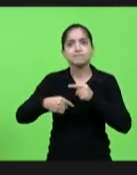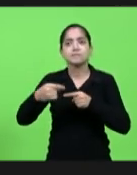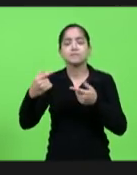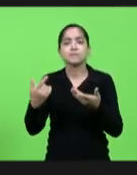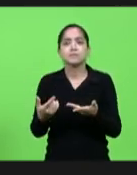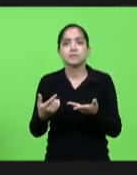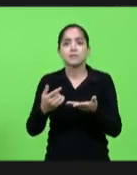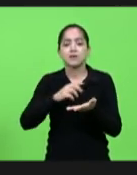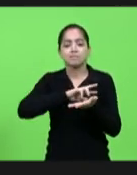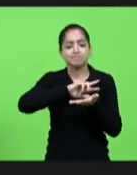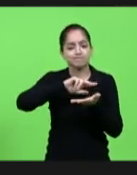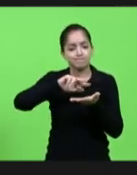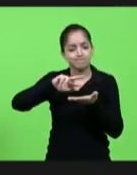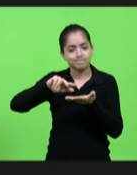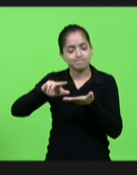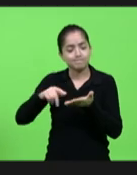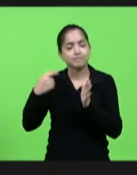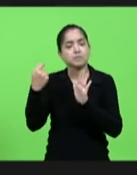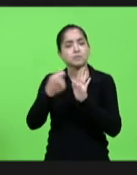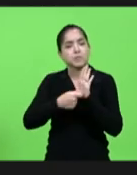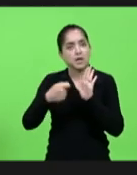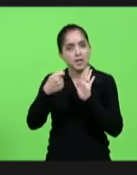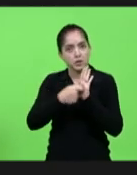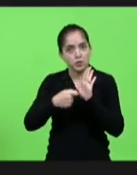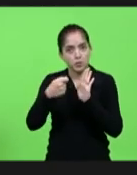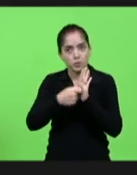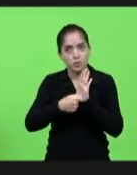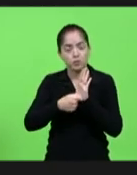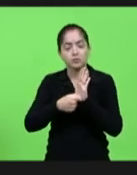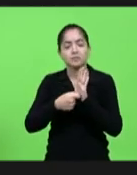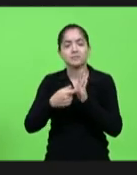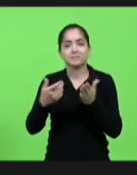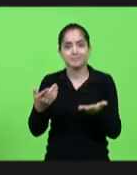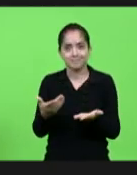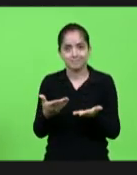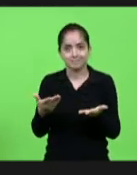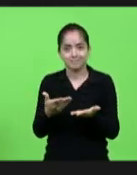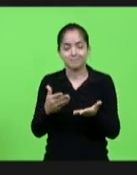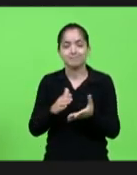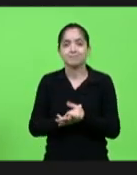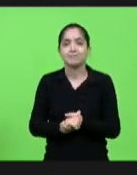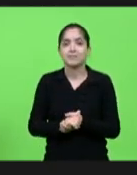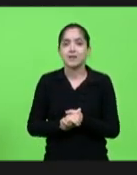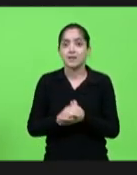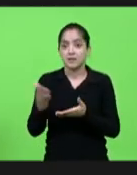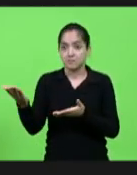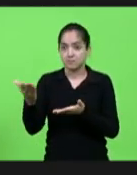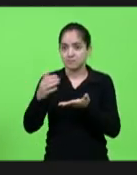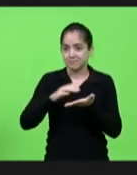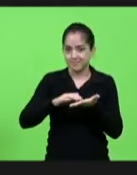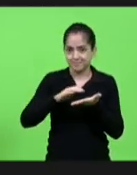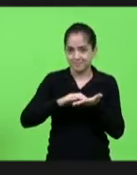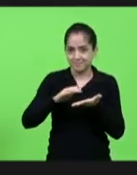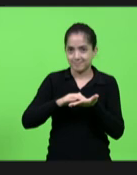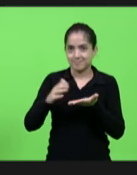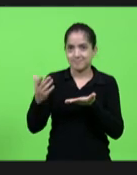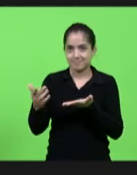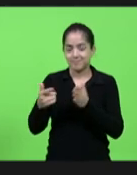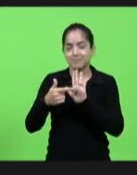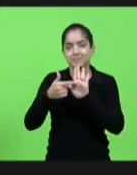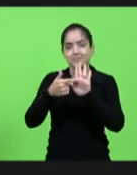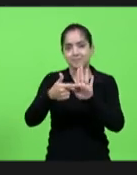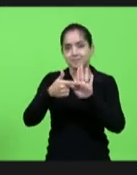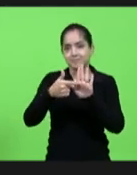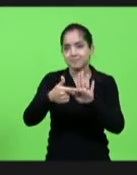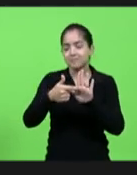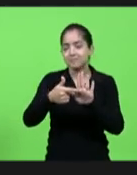então é uma agenda de lutas aqui é mais um dia ontem o Coegemas esteve com o secretário Claudinei apresentando